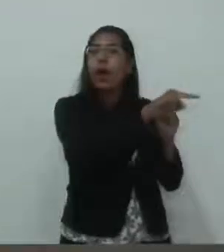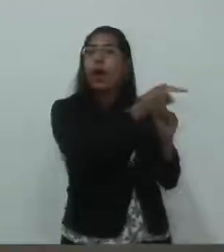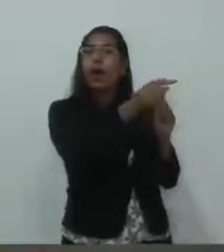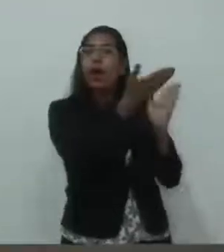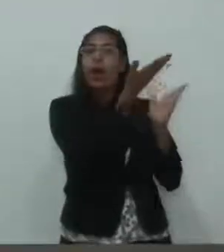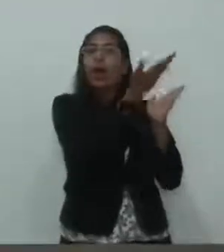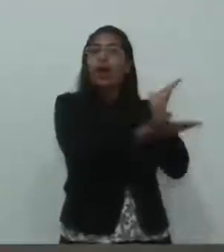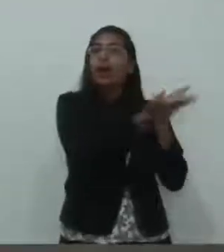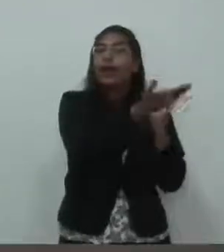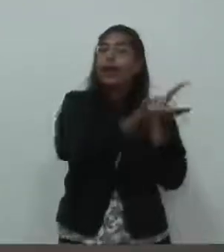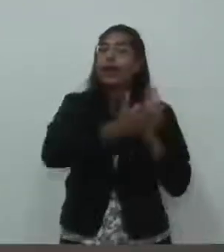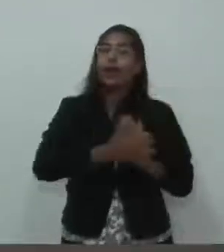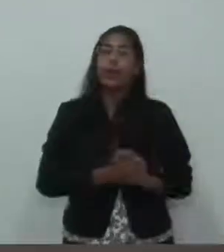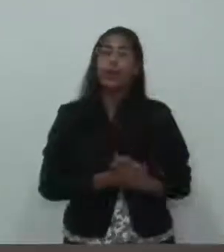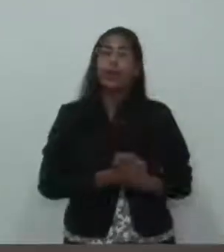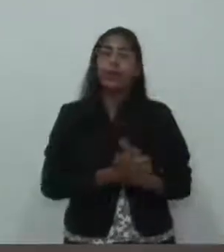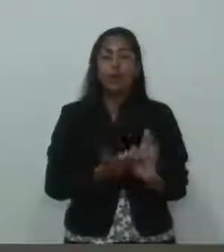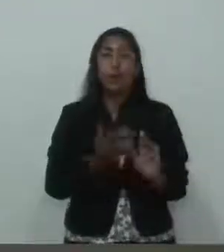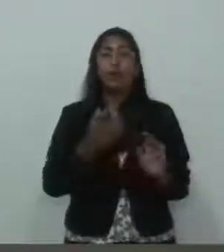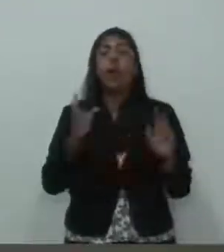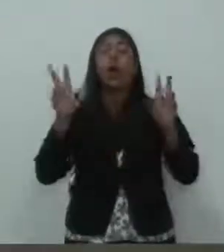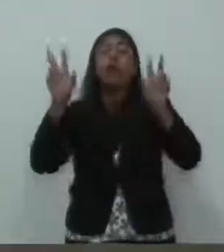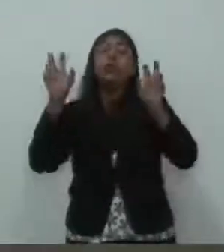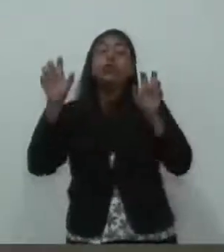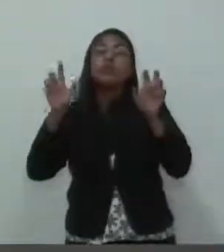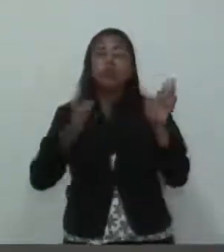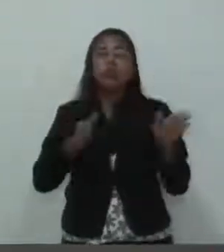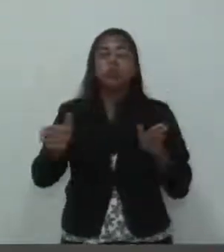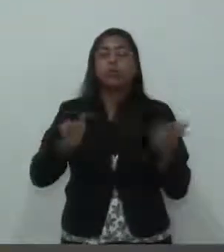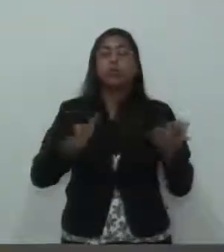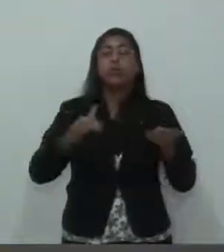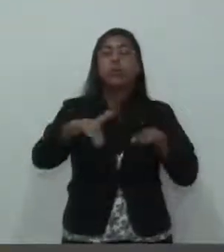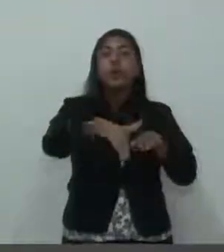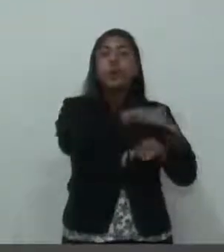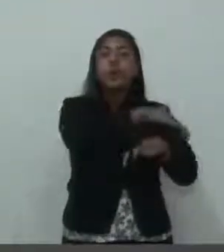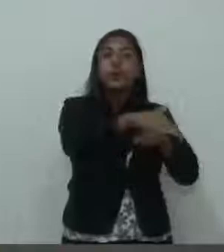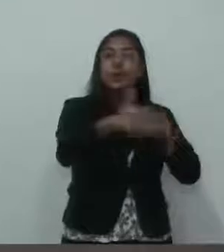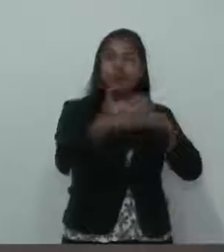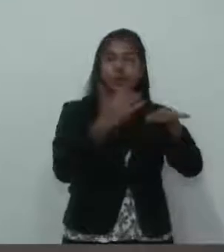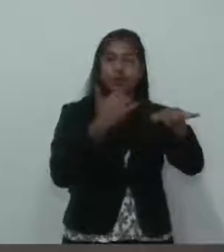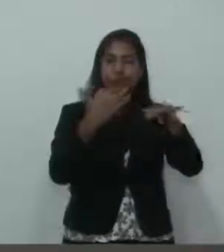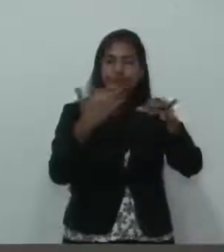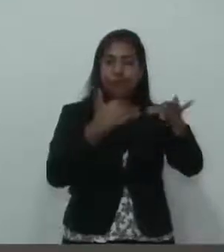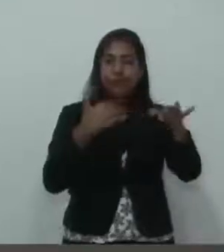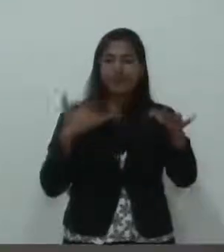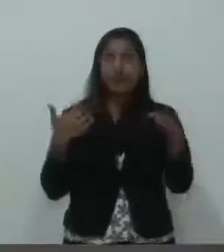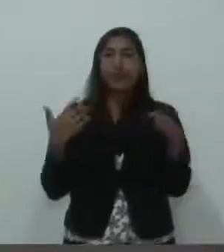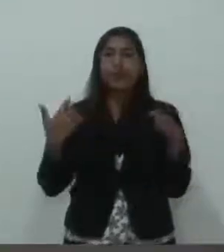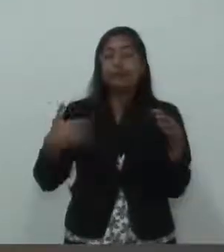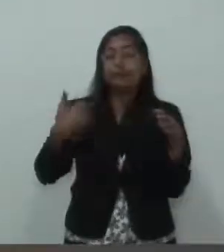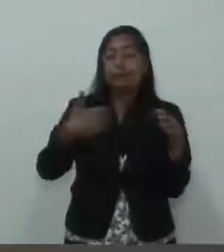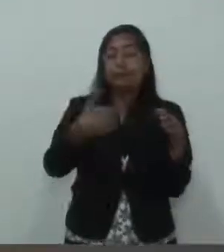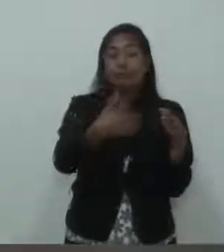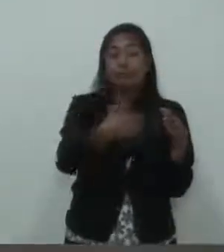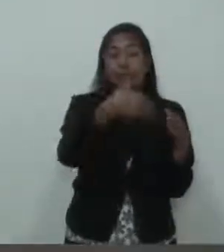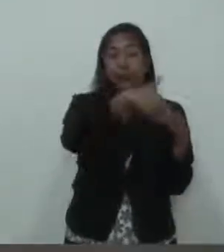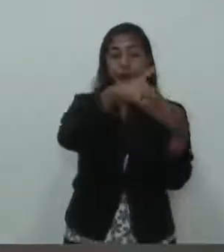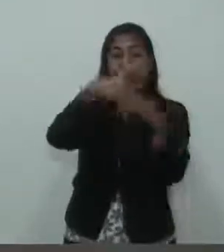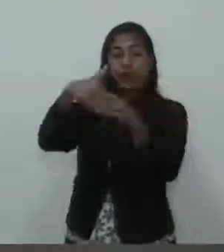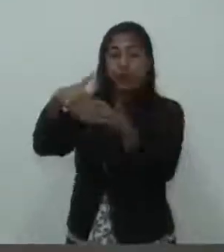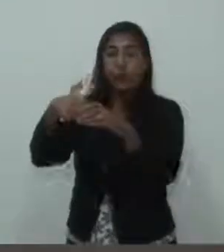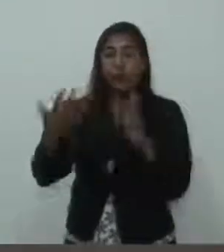na questão do plano de mobilidade, que está bastante próximo da questão do direcionamento, do desenvolvimento da cidade,